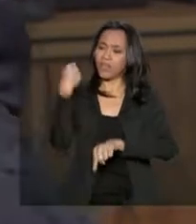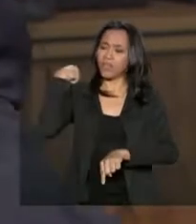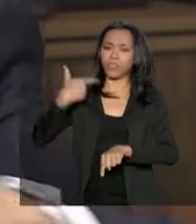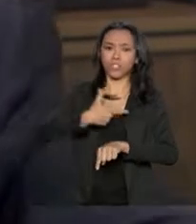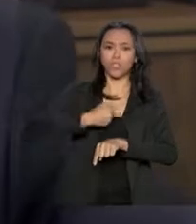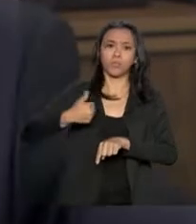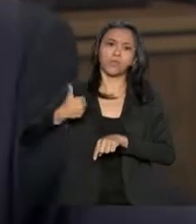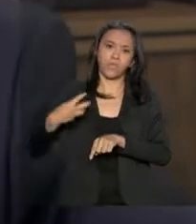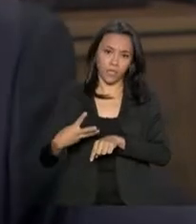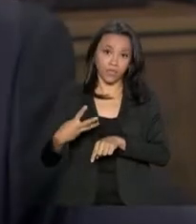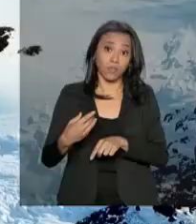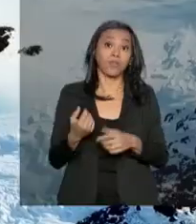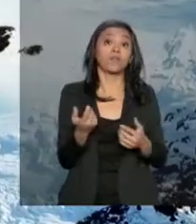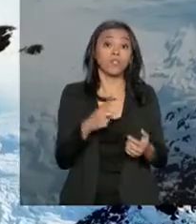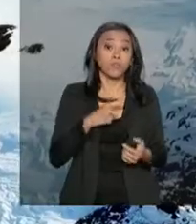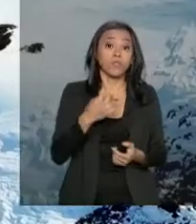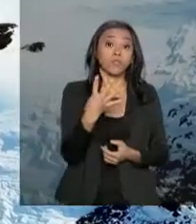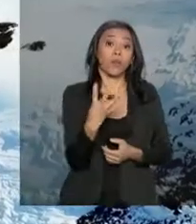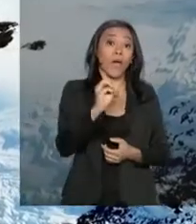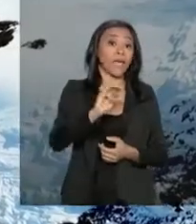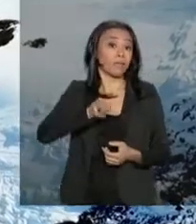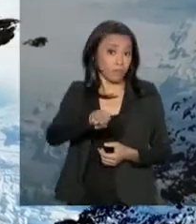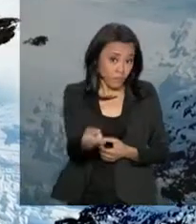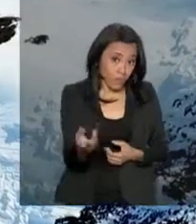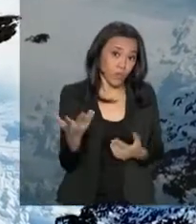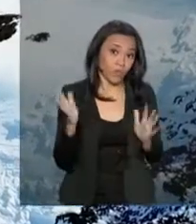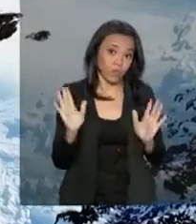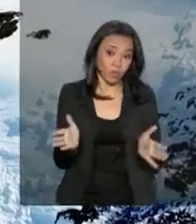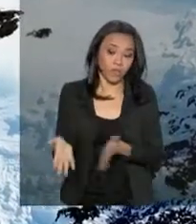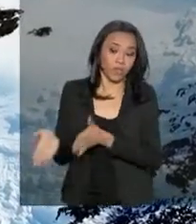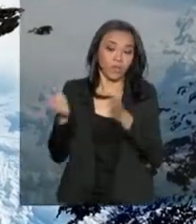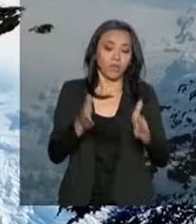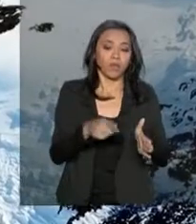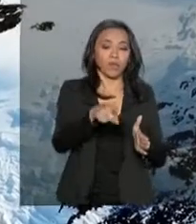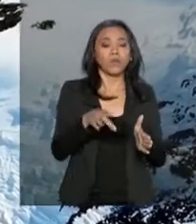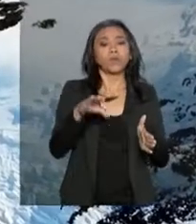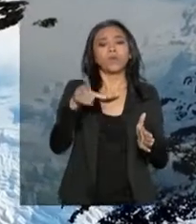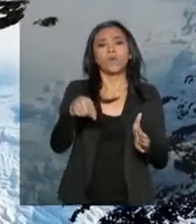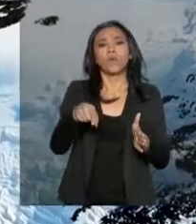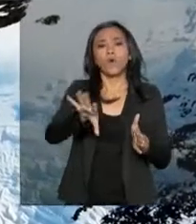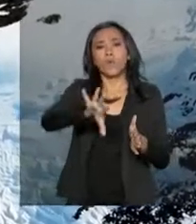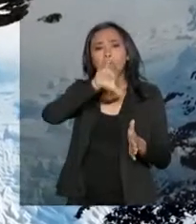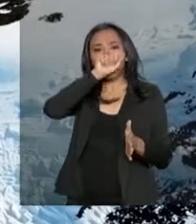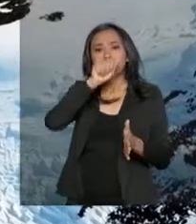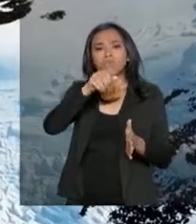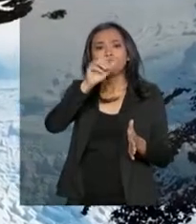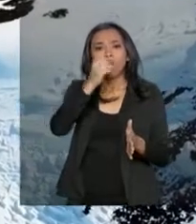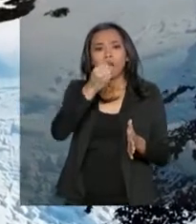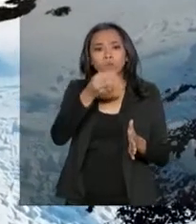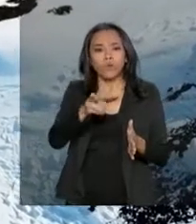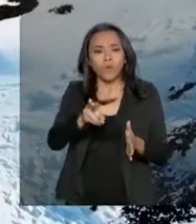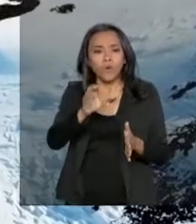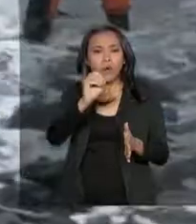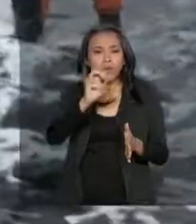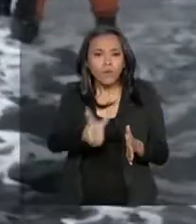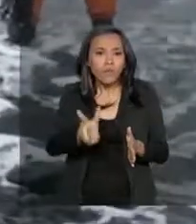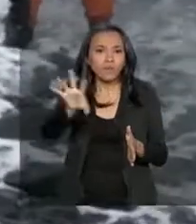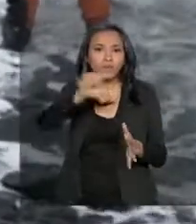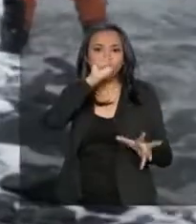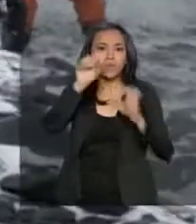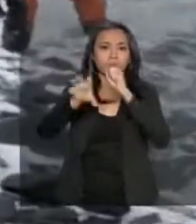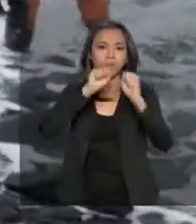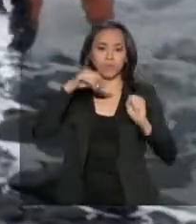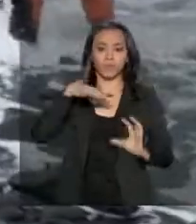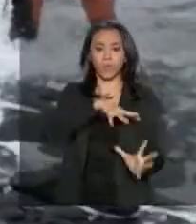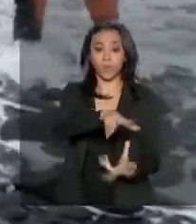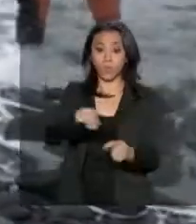nós estamos chegando perto de 40 milhões. Os maiores produtores de oxigênio do planeta estão distribuídos por todo o globo. E as